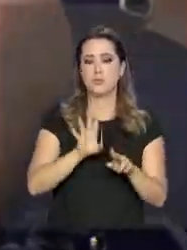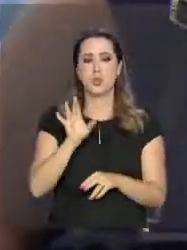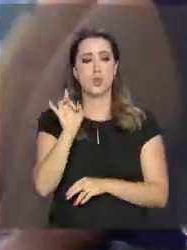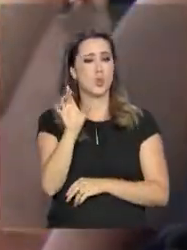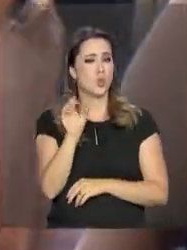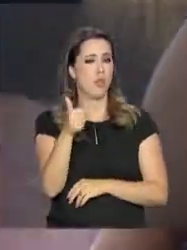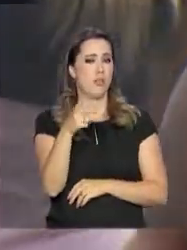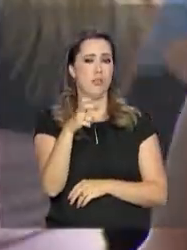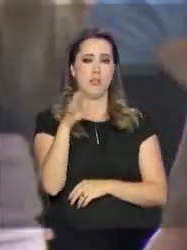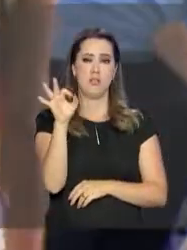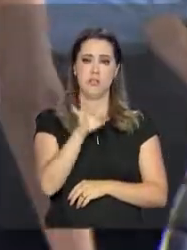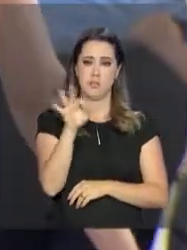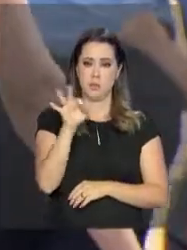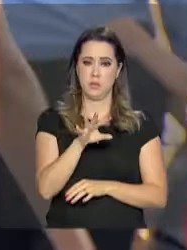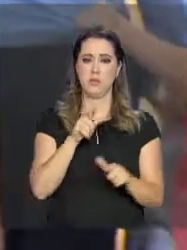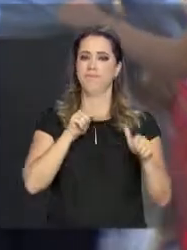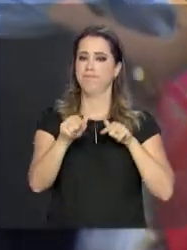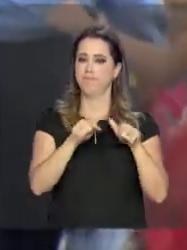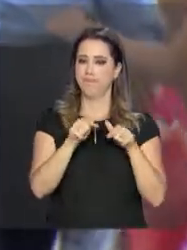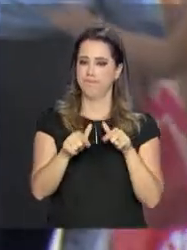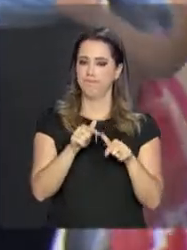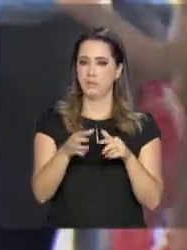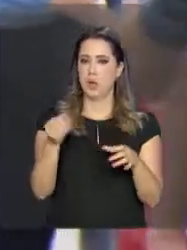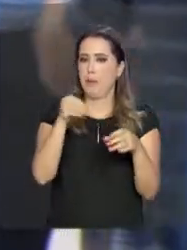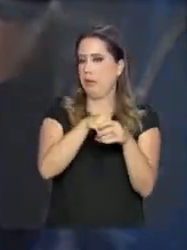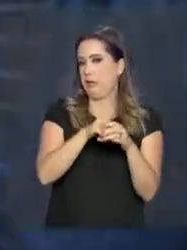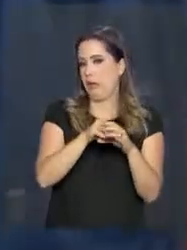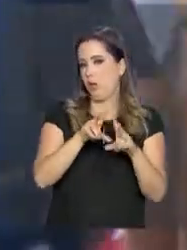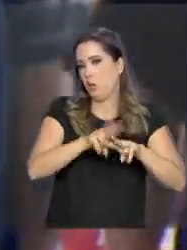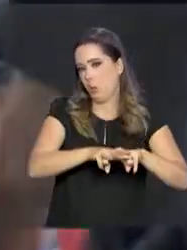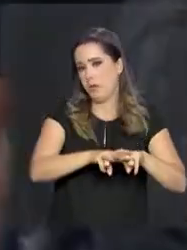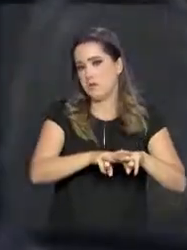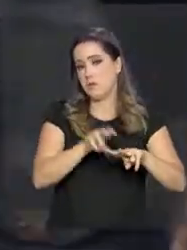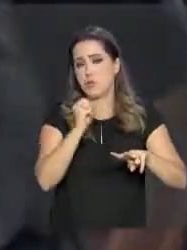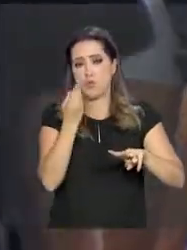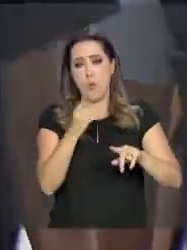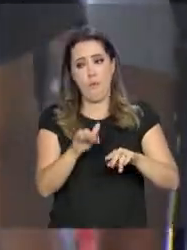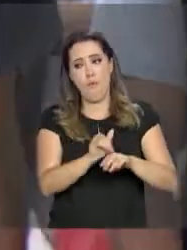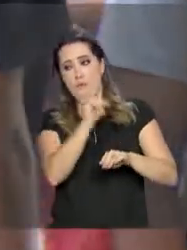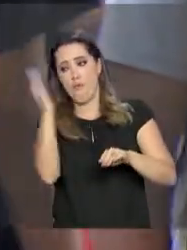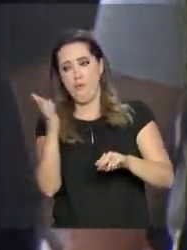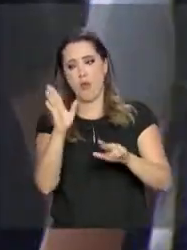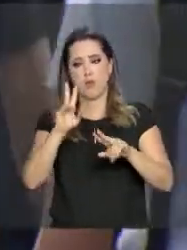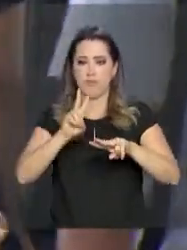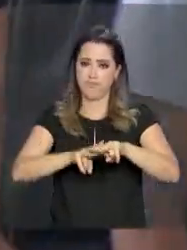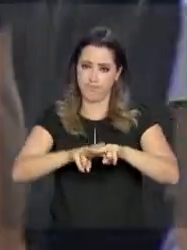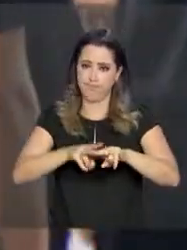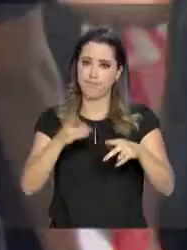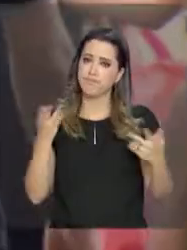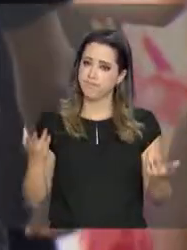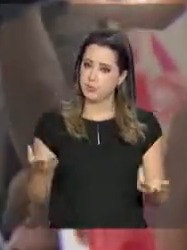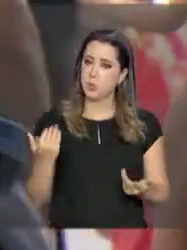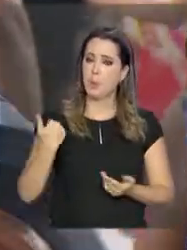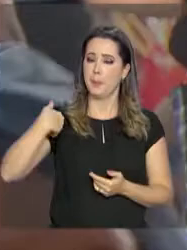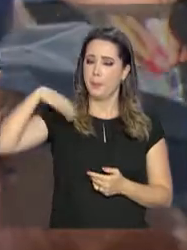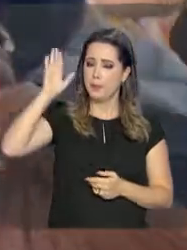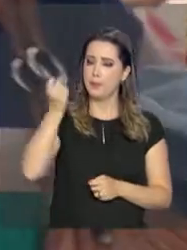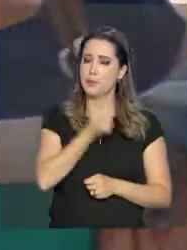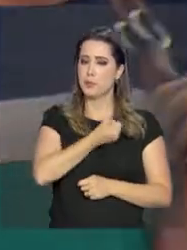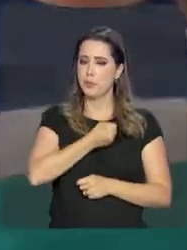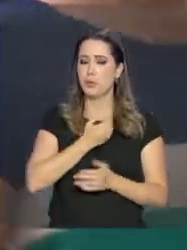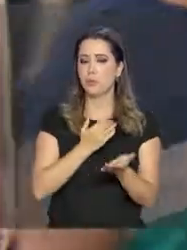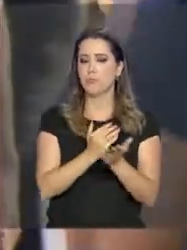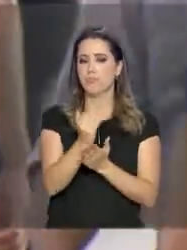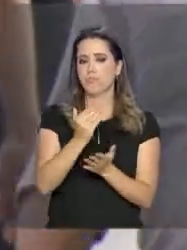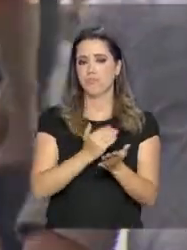15% exercem algum tipo de trabalho, seja dentro dos presídios ou fora deles. Para aumentar este número, entrou em